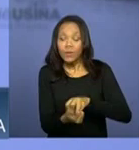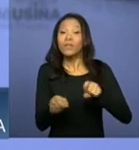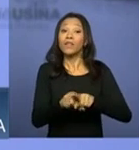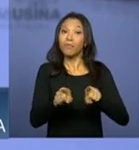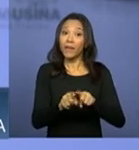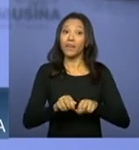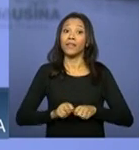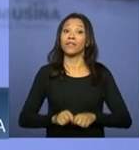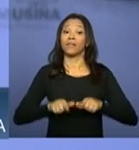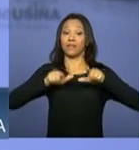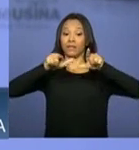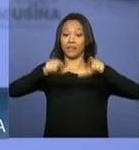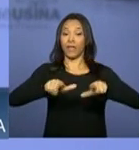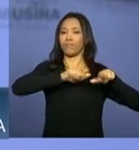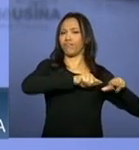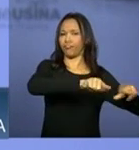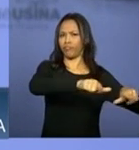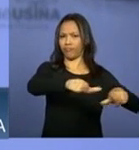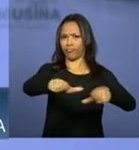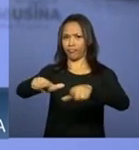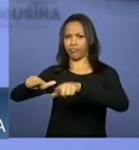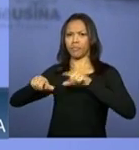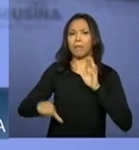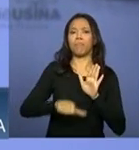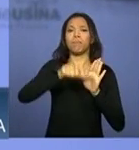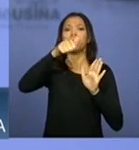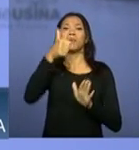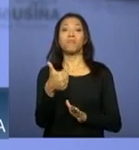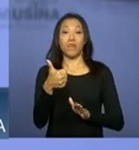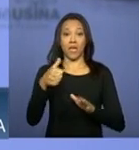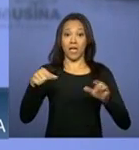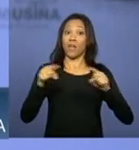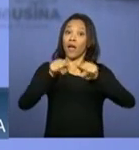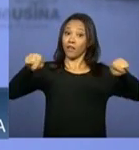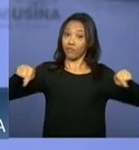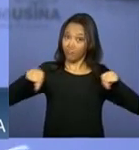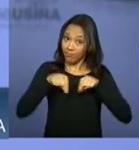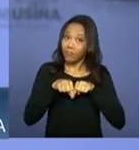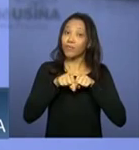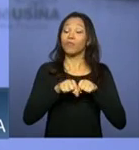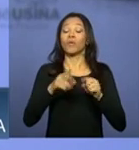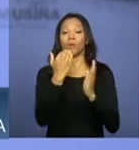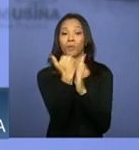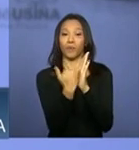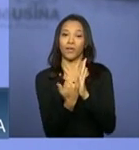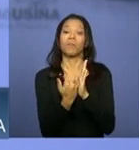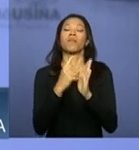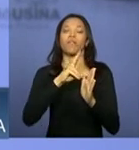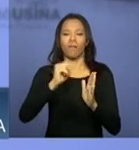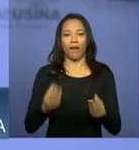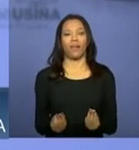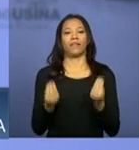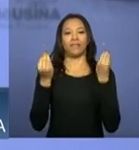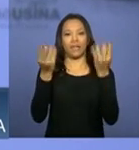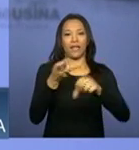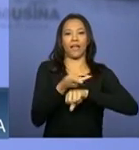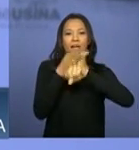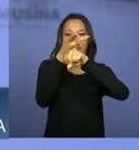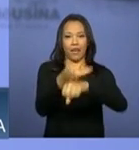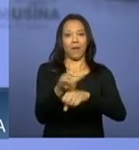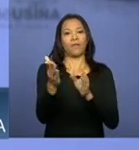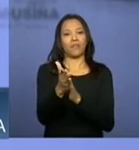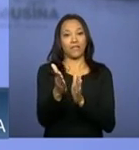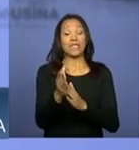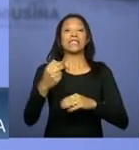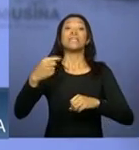aos 11 formandos da primeira turma do Pronatec População de Rua de São Paulo e vai fazer a entrega do prêmio Cidade Pro